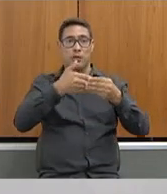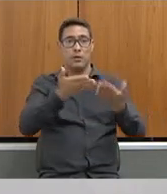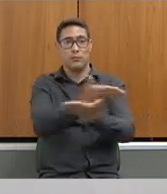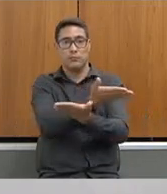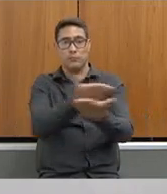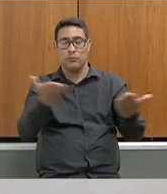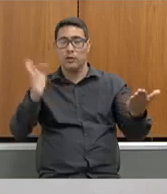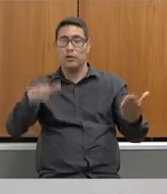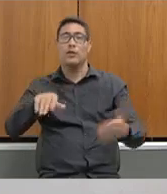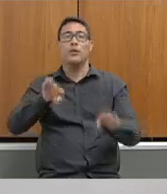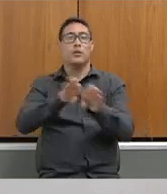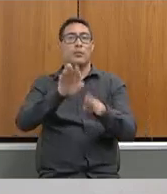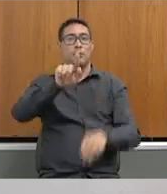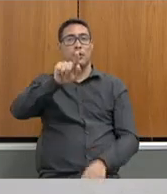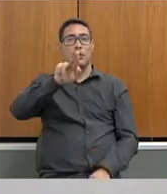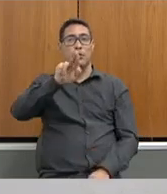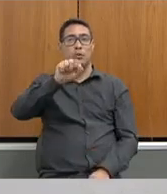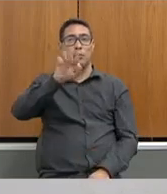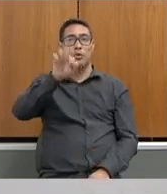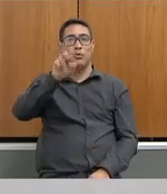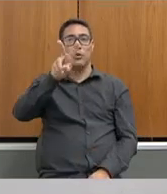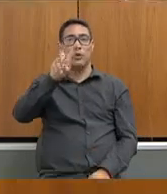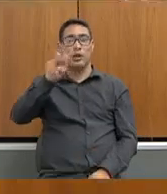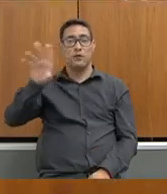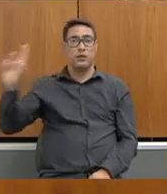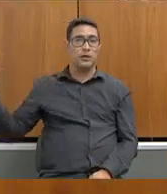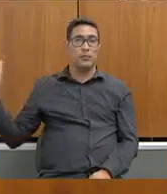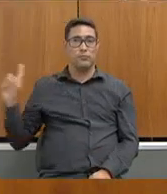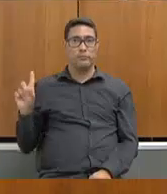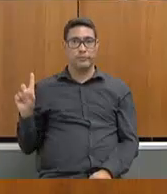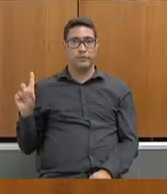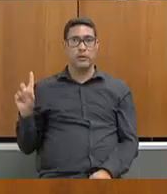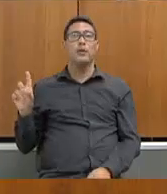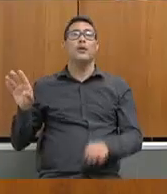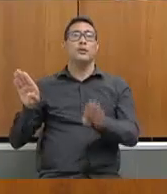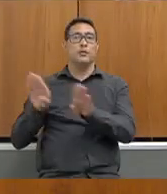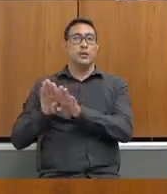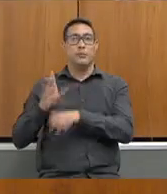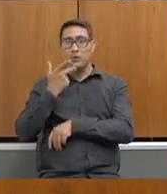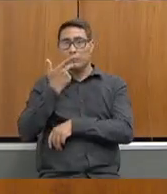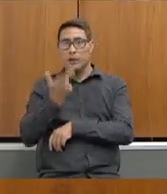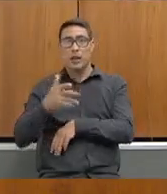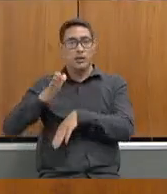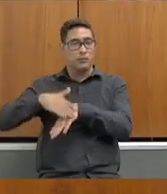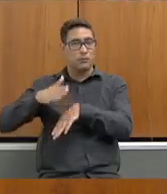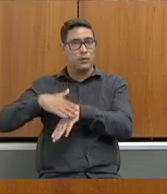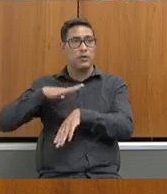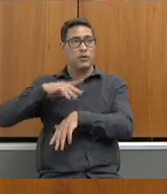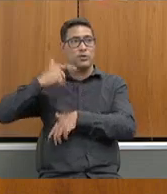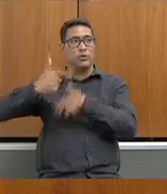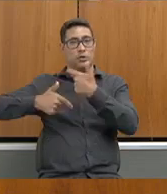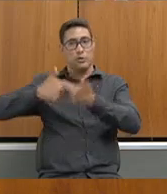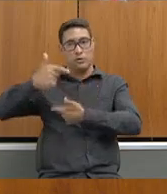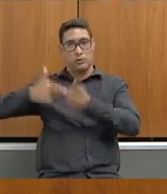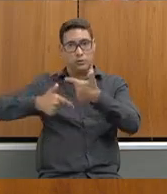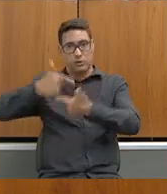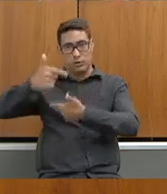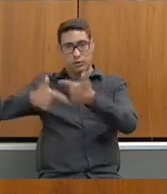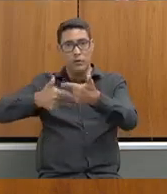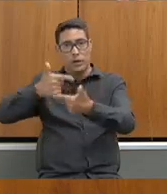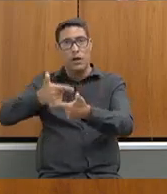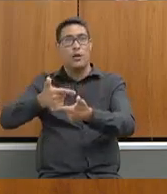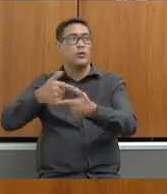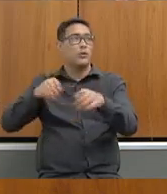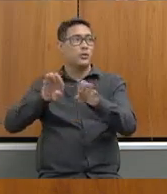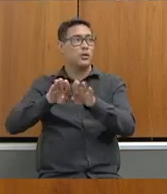o Gustavo, que está aqui ao nosso lado, faço questão de destacar, inclusive, o seu trabalho, também o Tito, Selize,